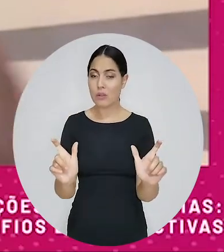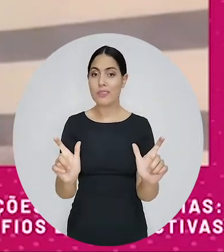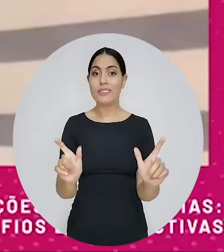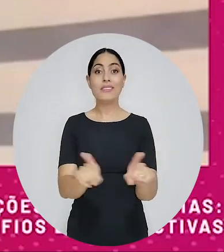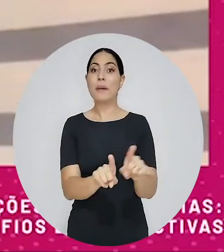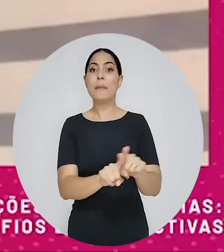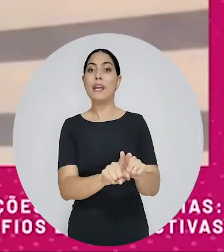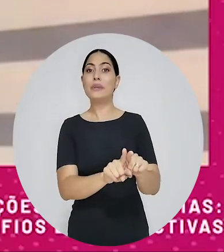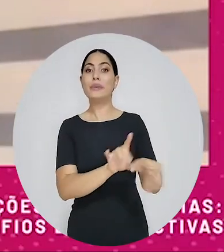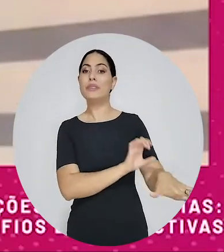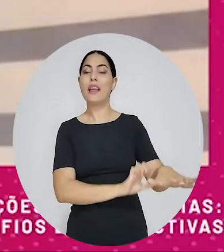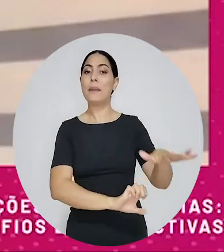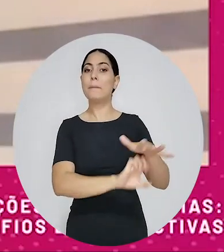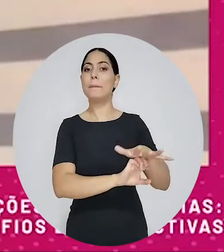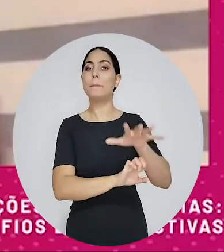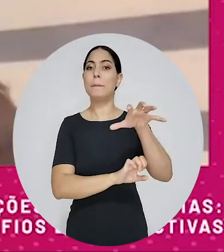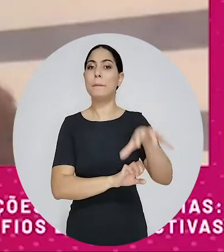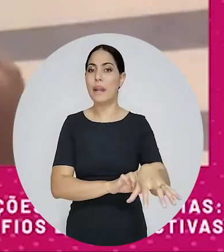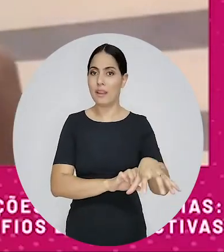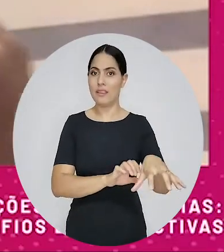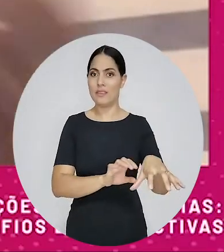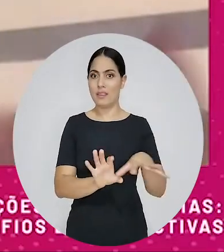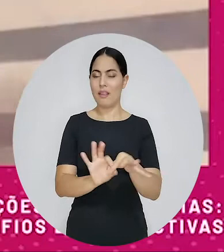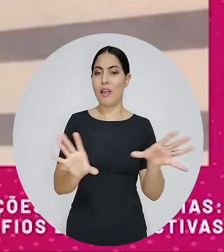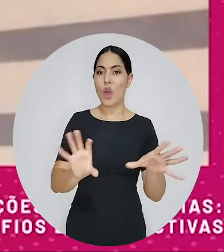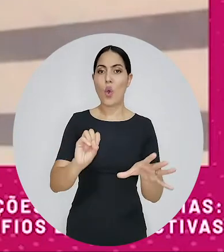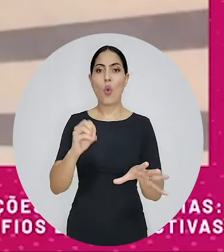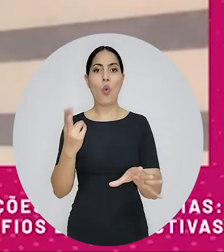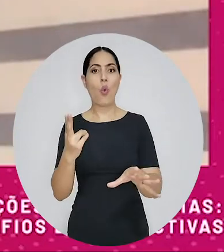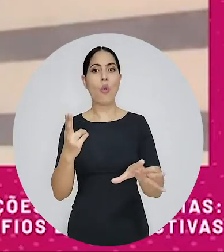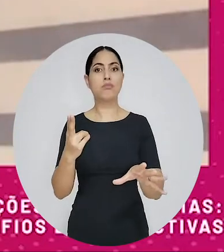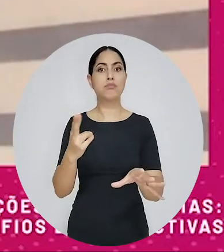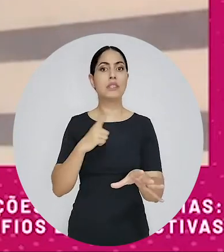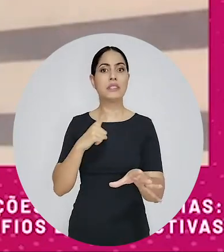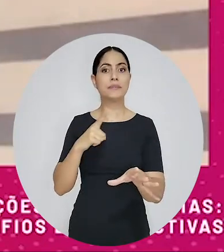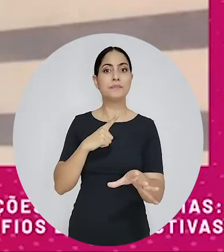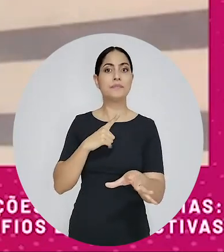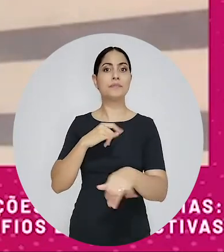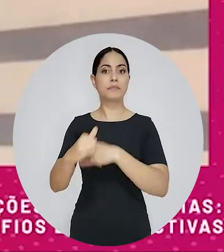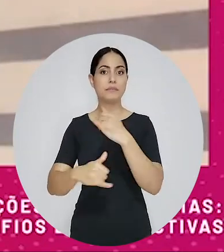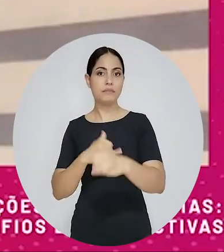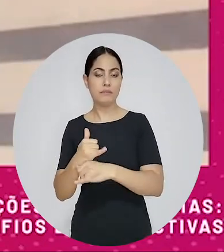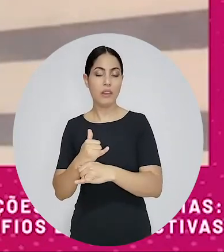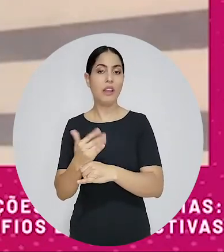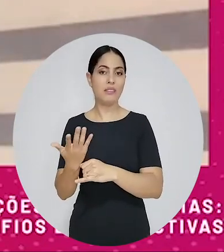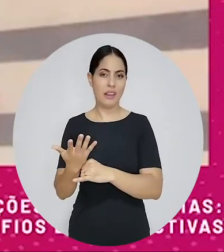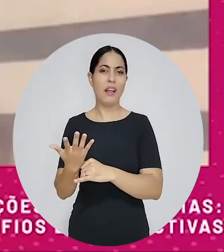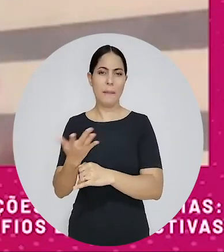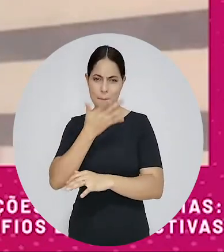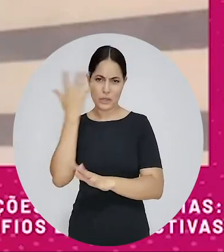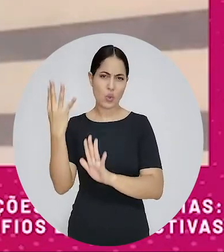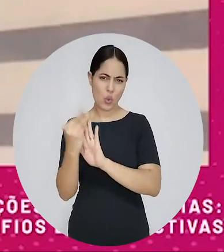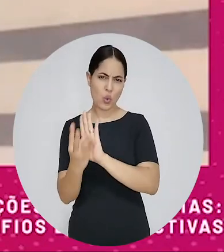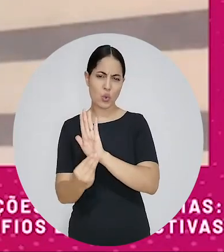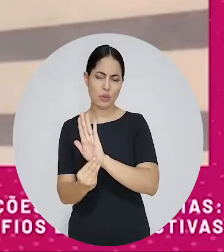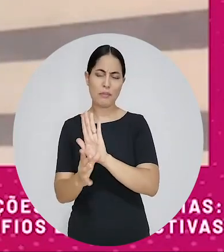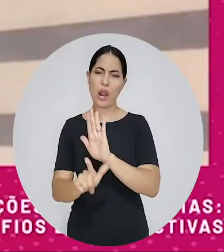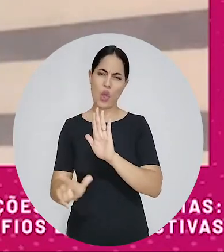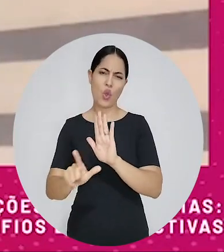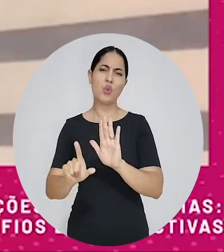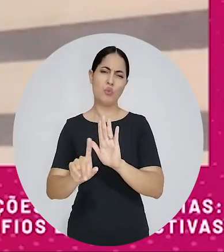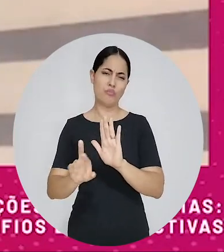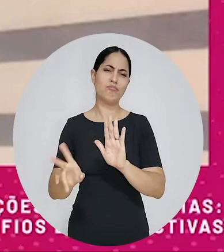Não há as empresas concessionárias, nem uma transmissão que a gente fala quase forçada das mensagens aos internautas, embora isso tenha